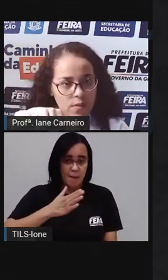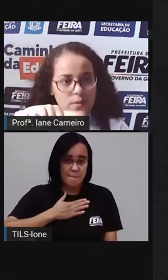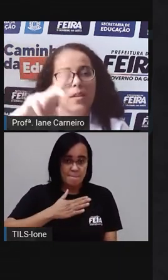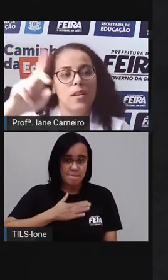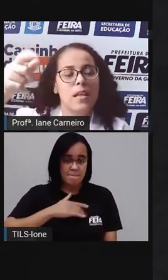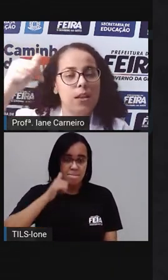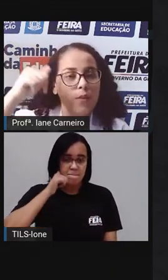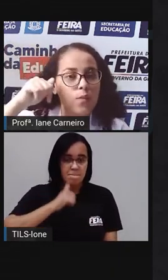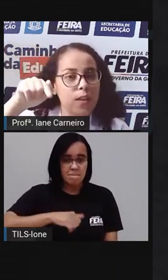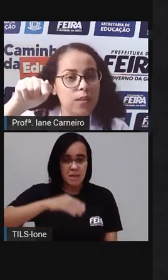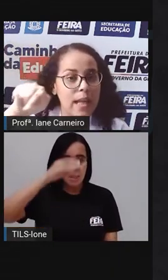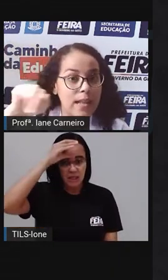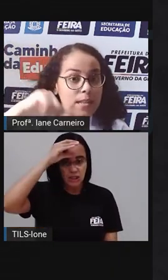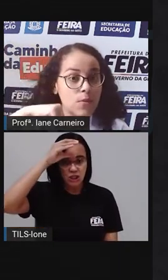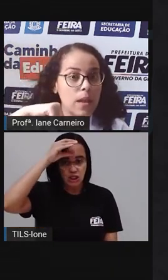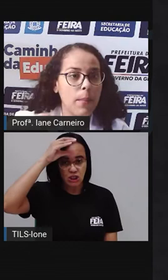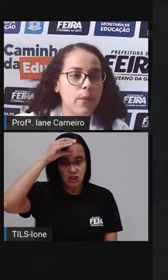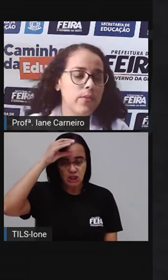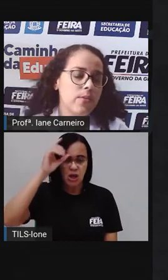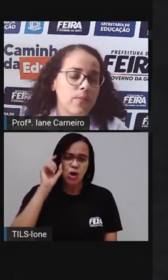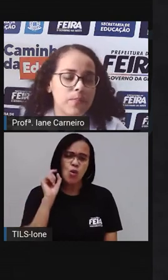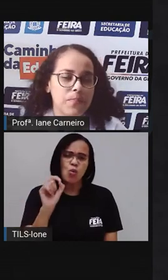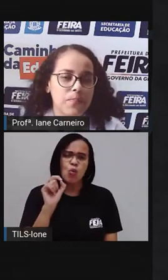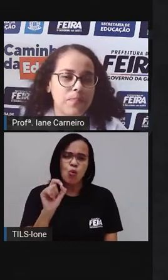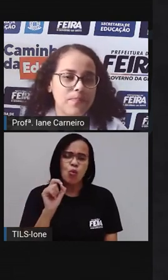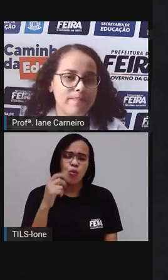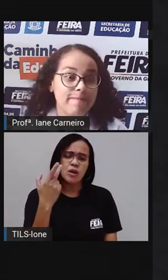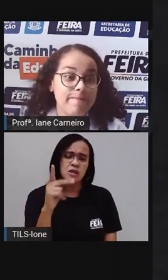filhos. E os filhos delas são o meus?